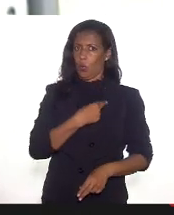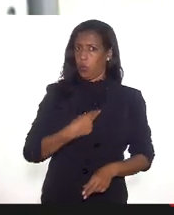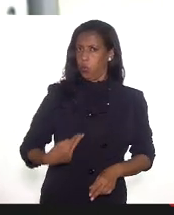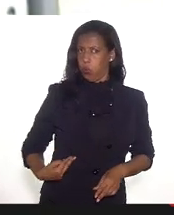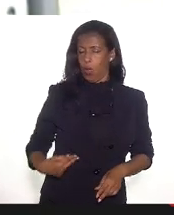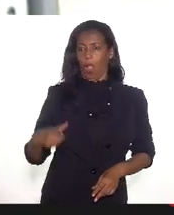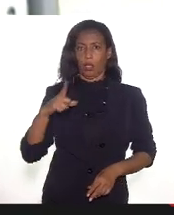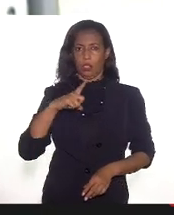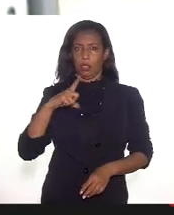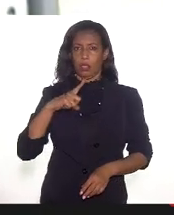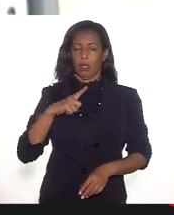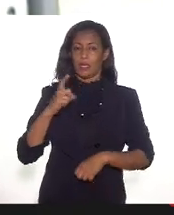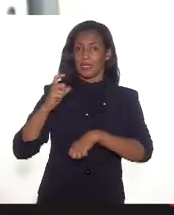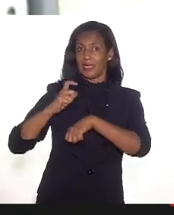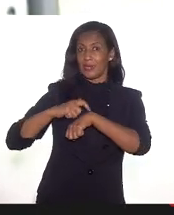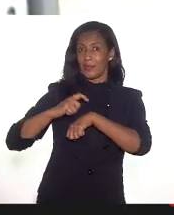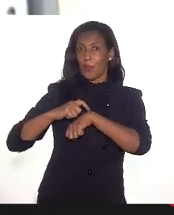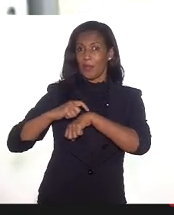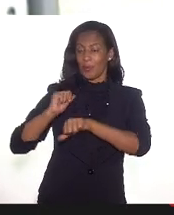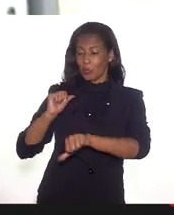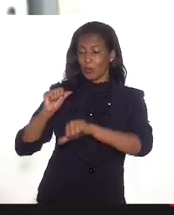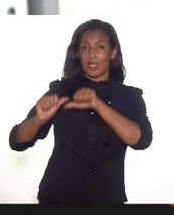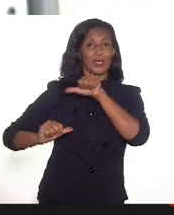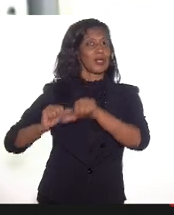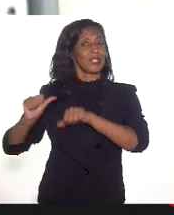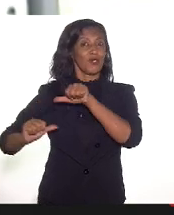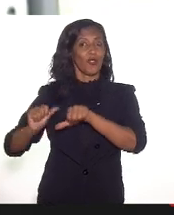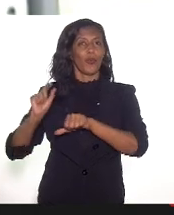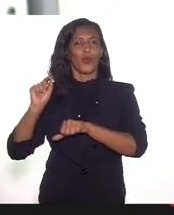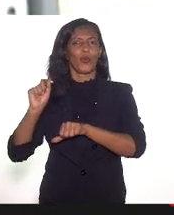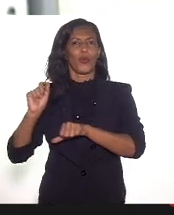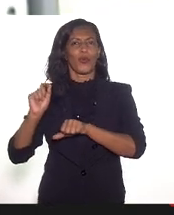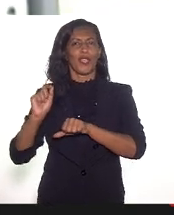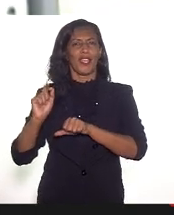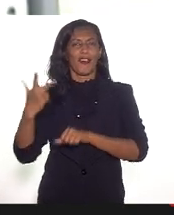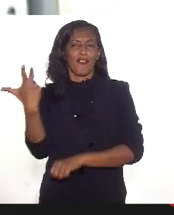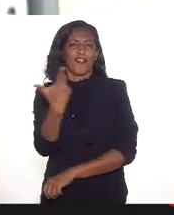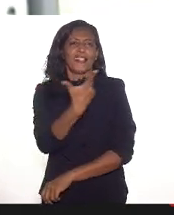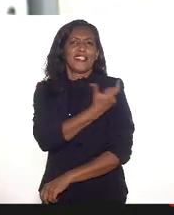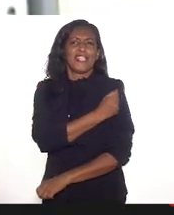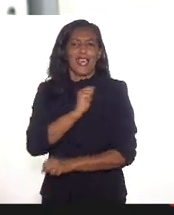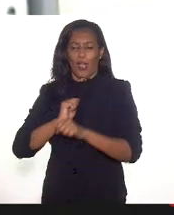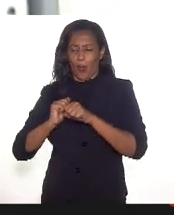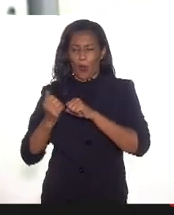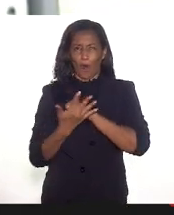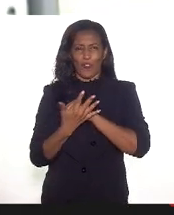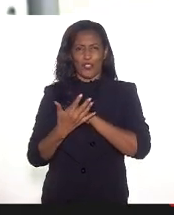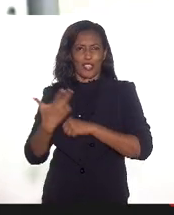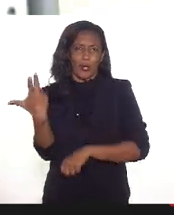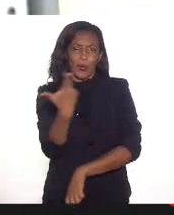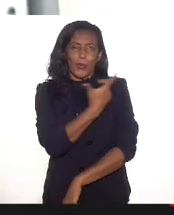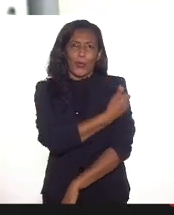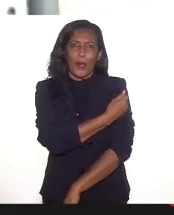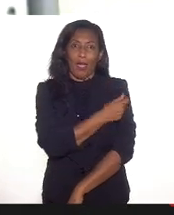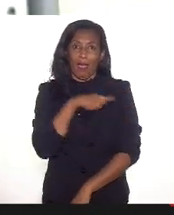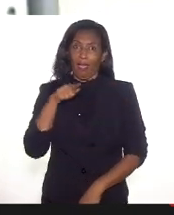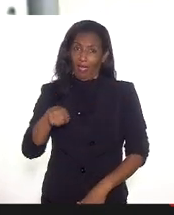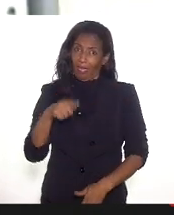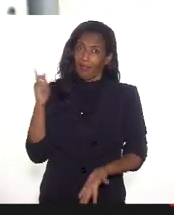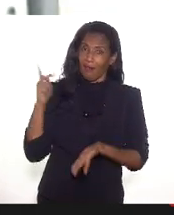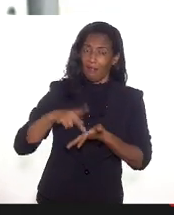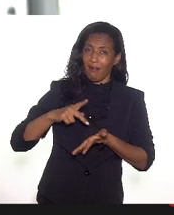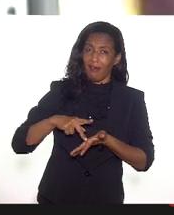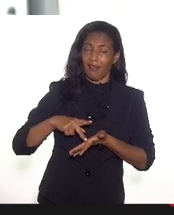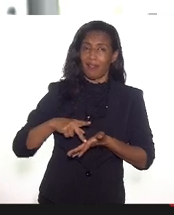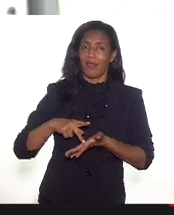que nesse momento se transformou também num posto de vacinação. Isso é importantíssimo, porque é a afirmação do museu,